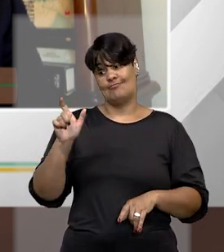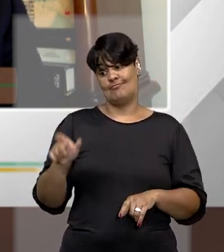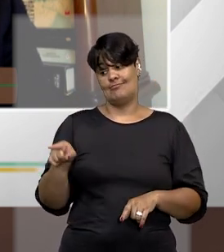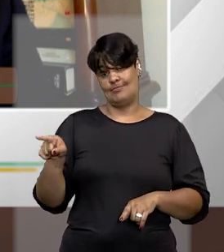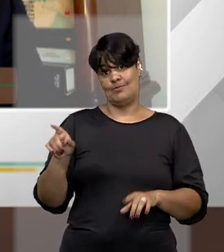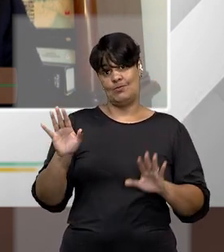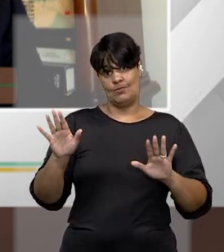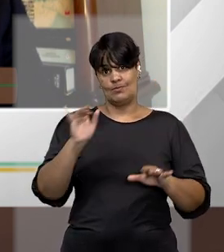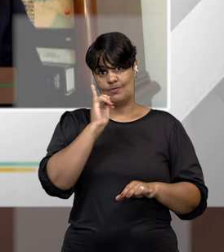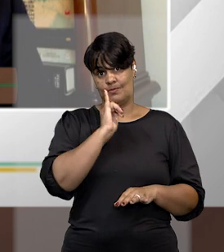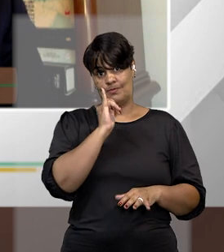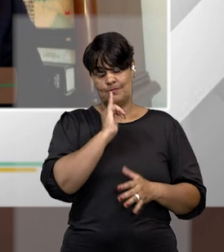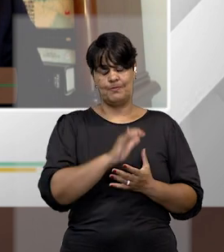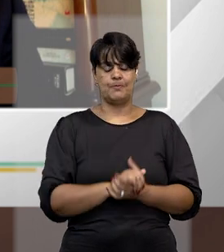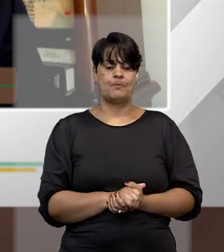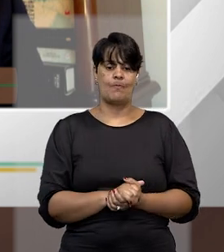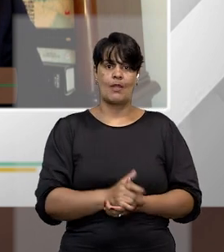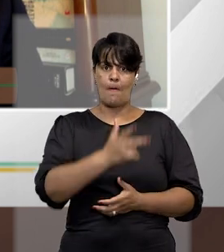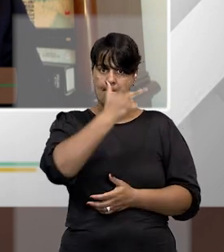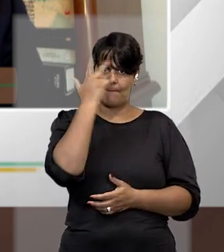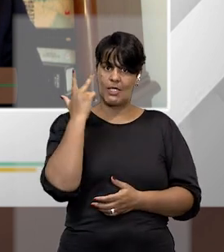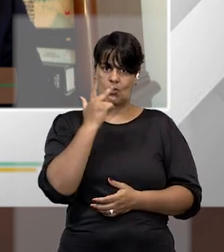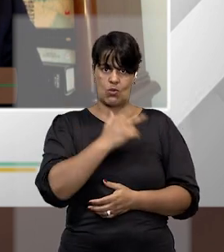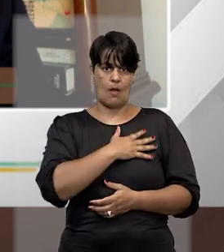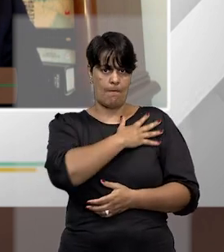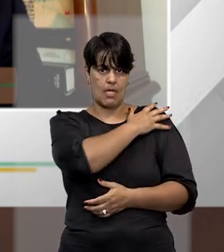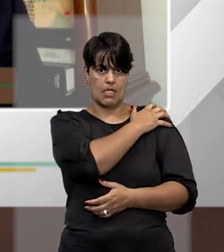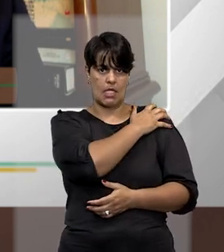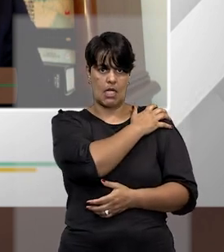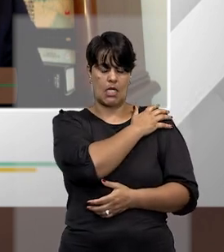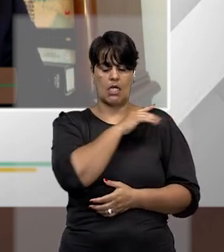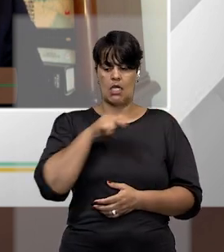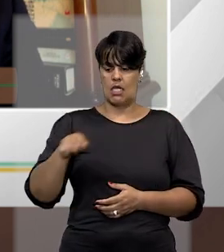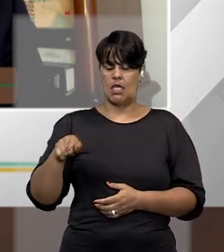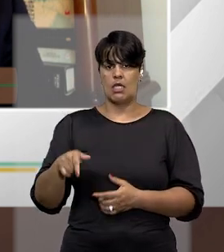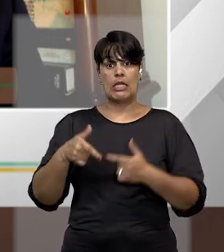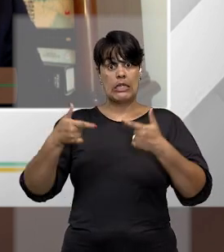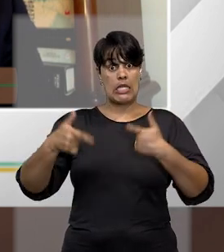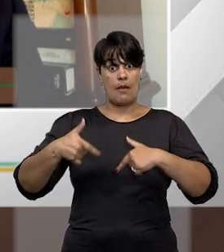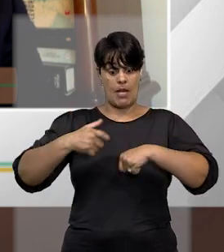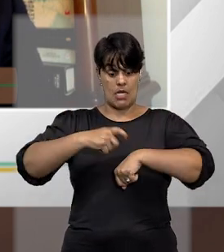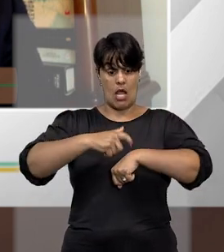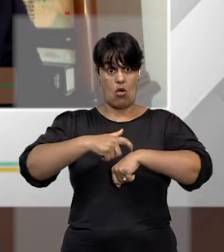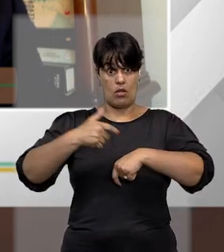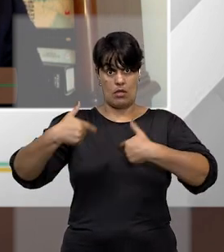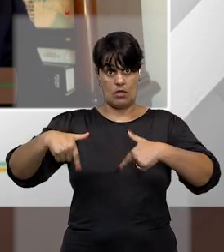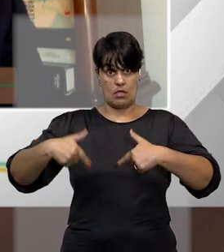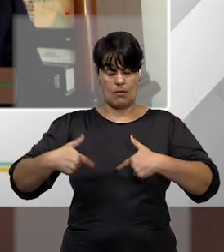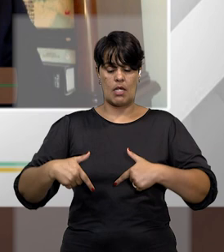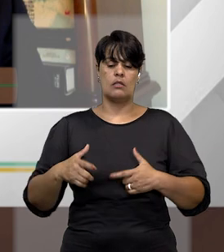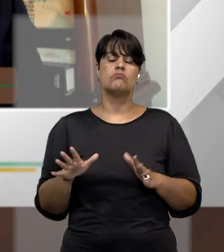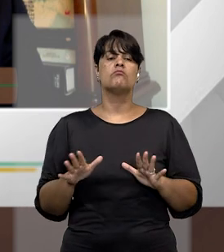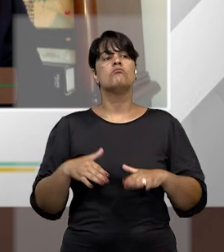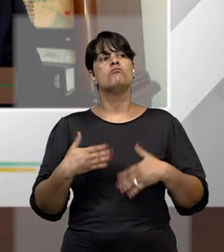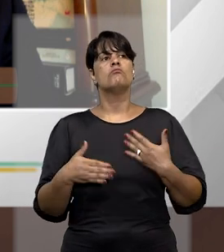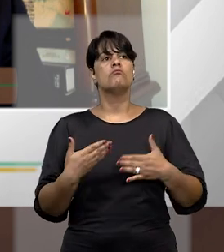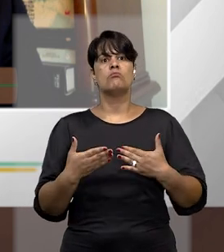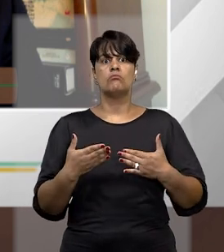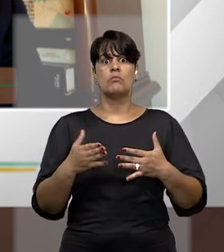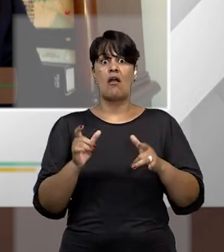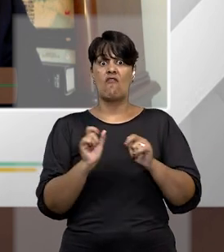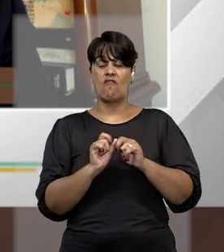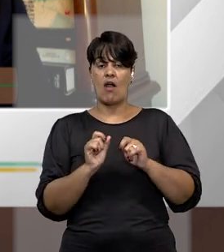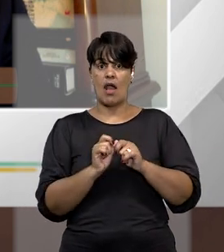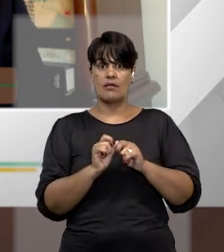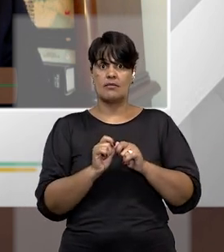estivesse em serviço e cometesse qualquer um daquelas condutas, lá do capítulo, do título 12 do